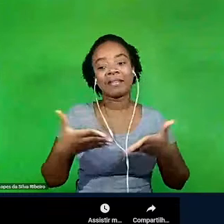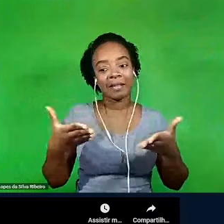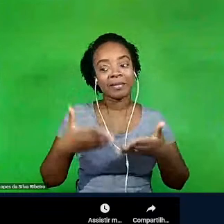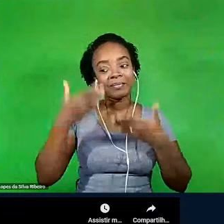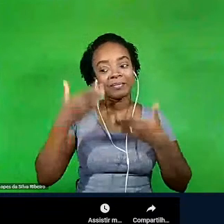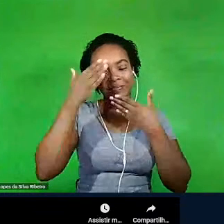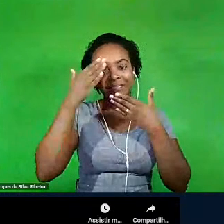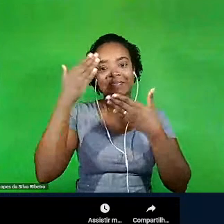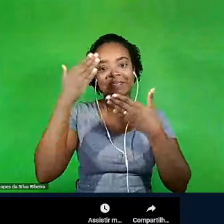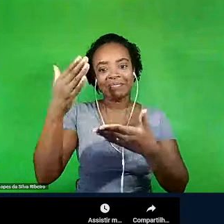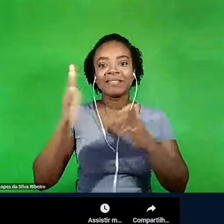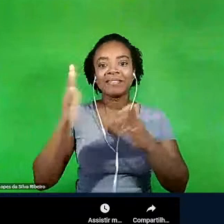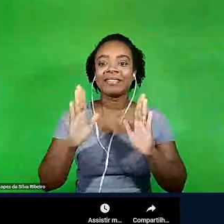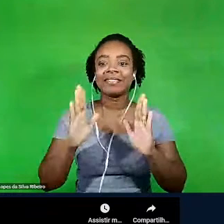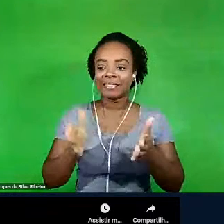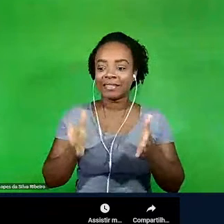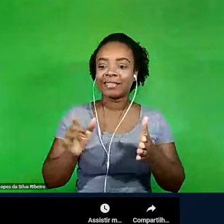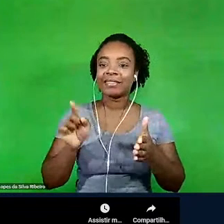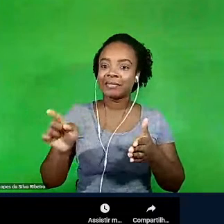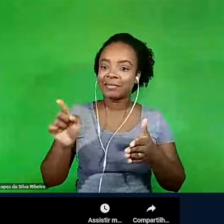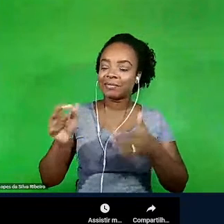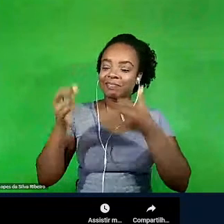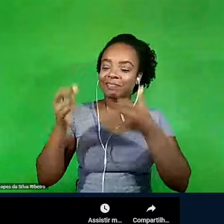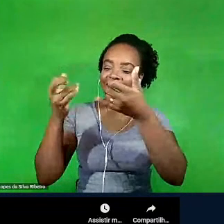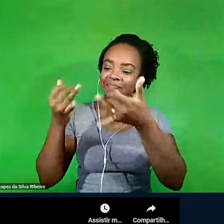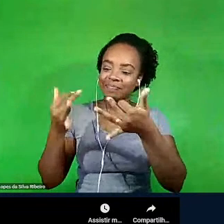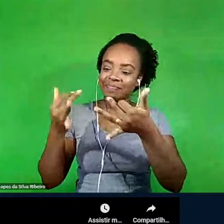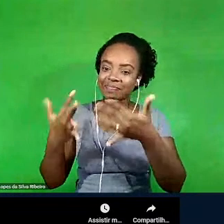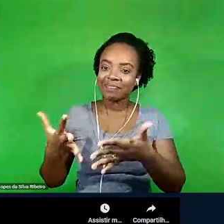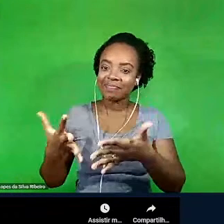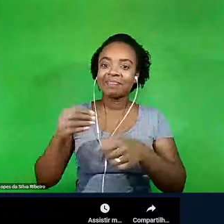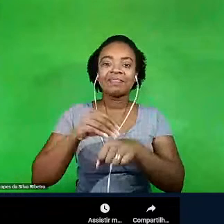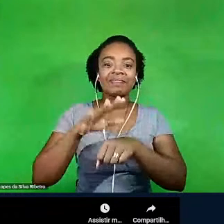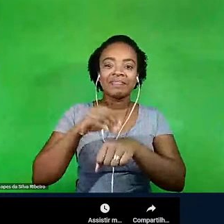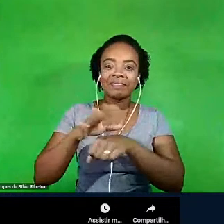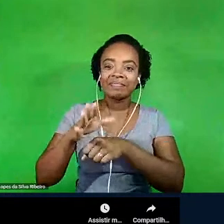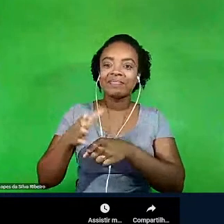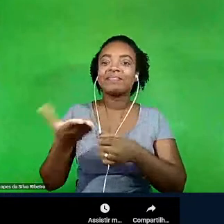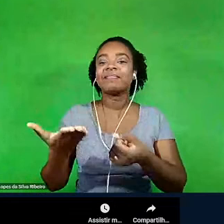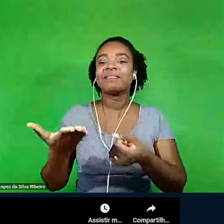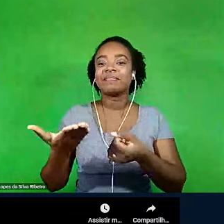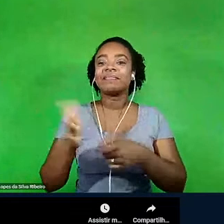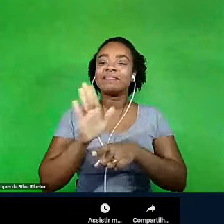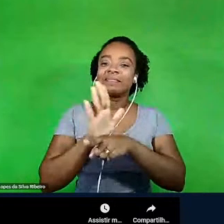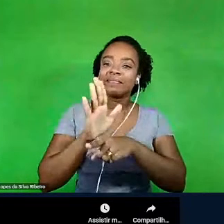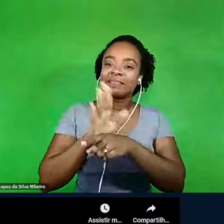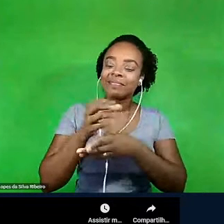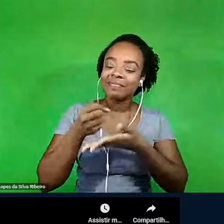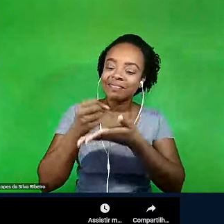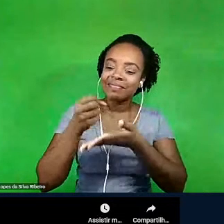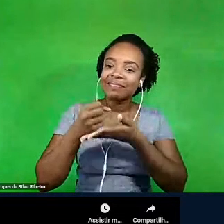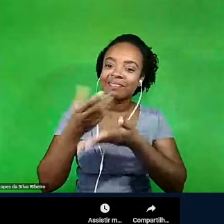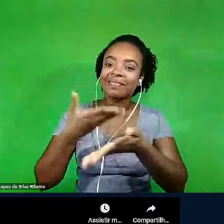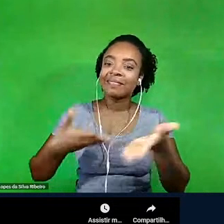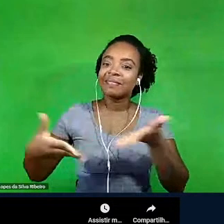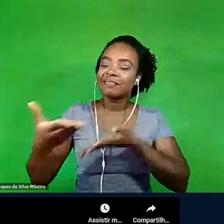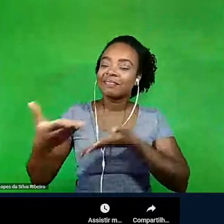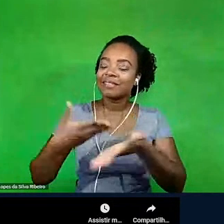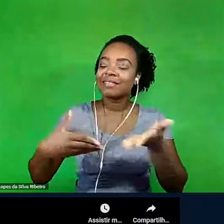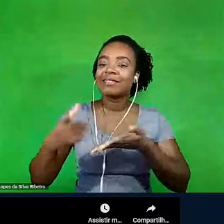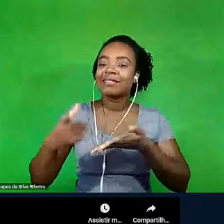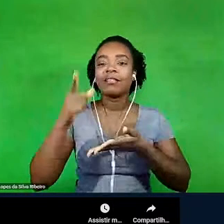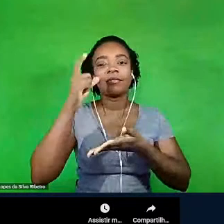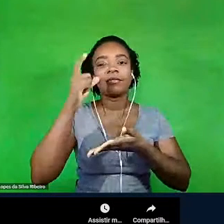participação, seu colaborar conosco, o seu compartilhar tão interessante sobre essa